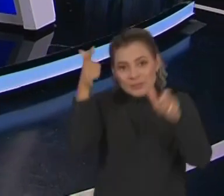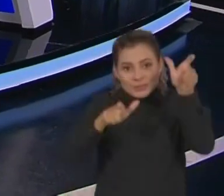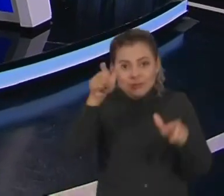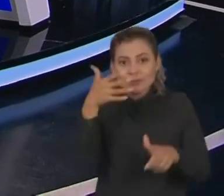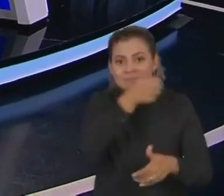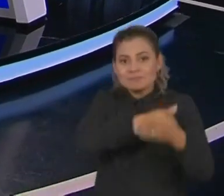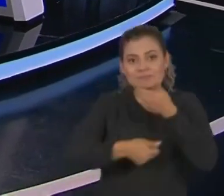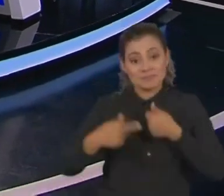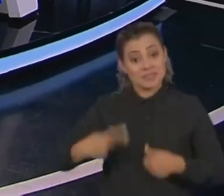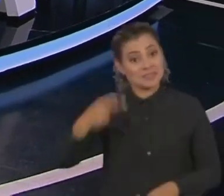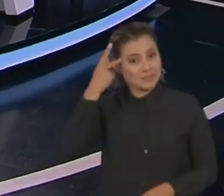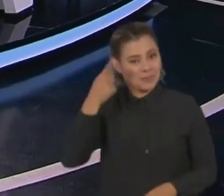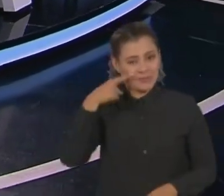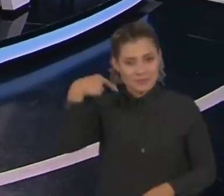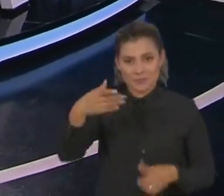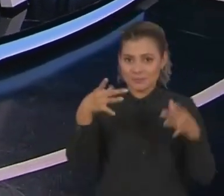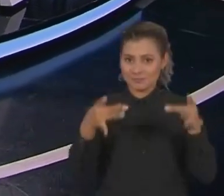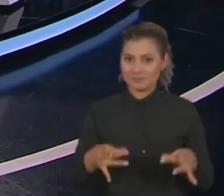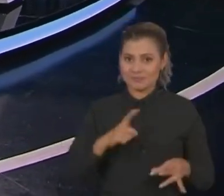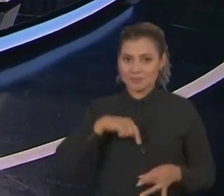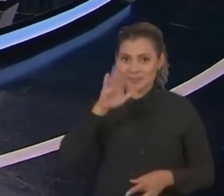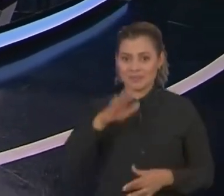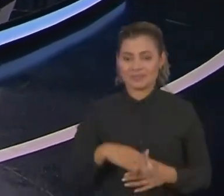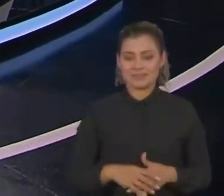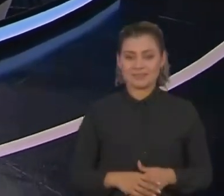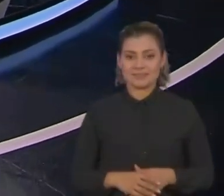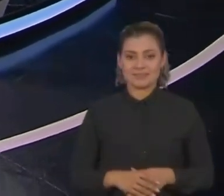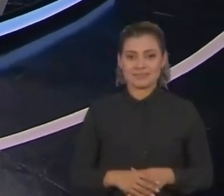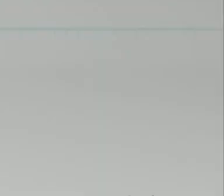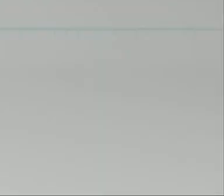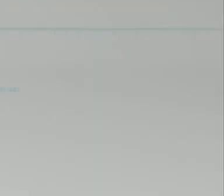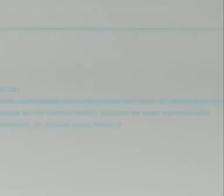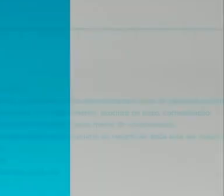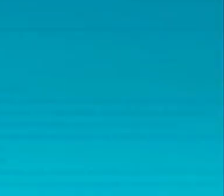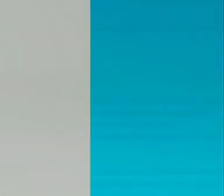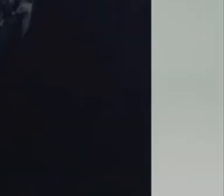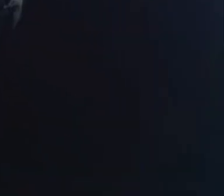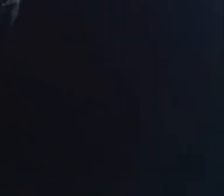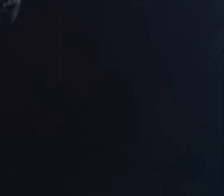em São Paulo. A gente volta já. A gente volta já.